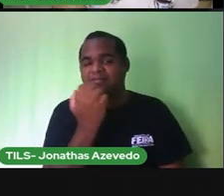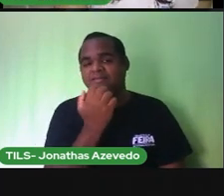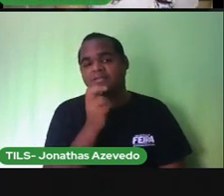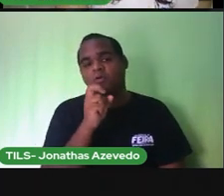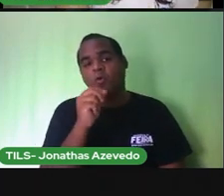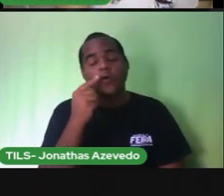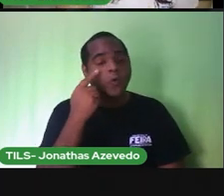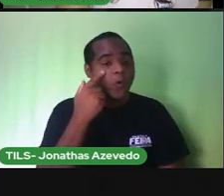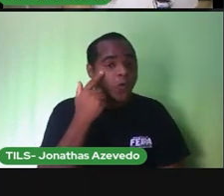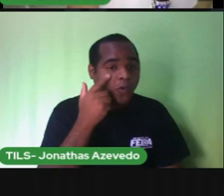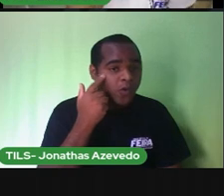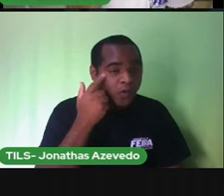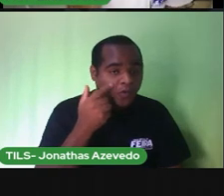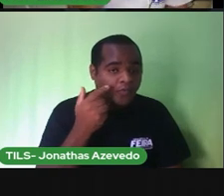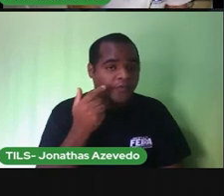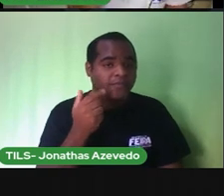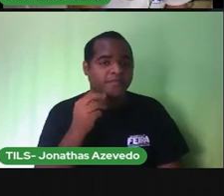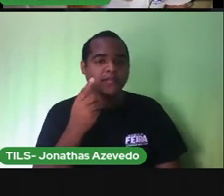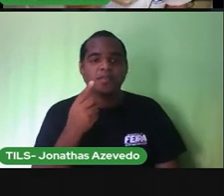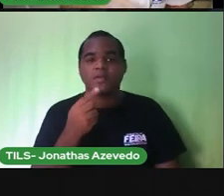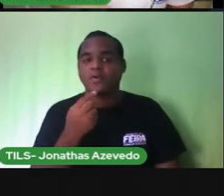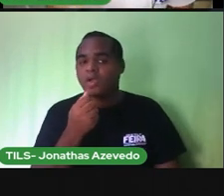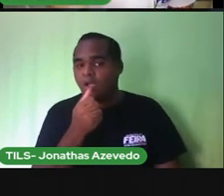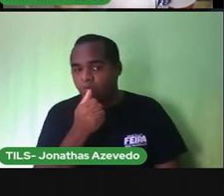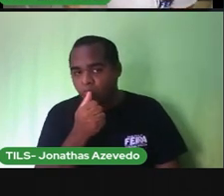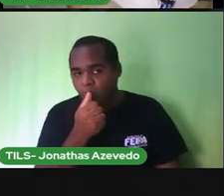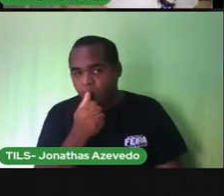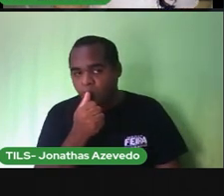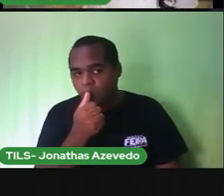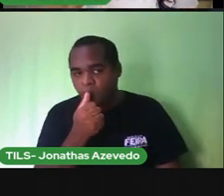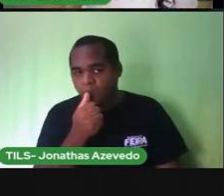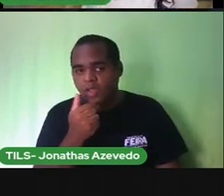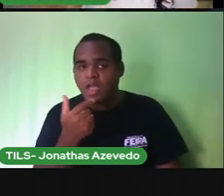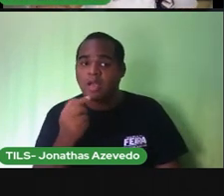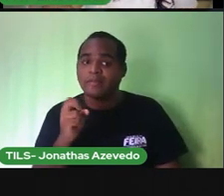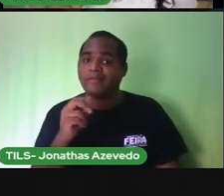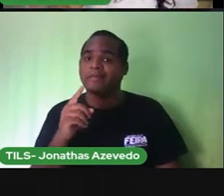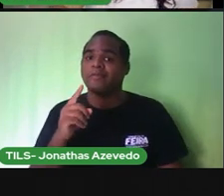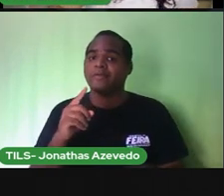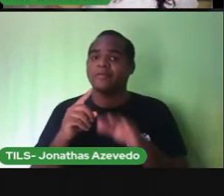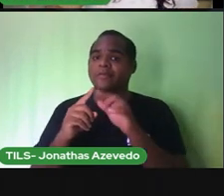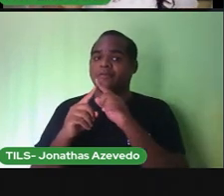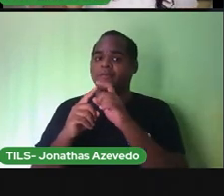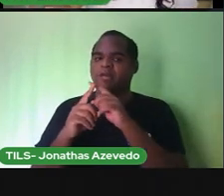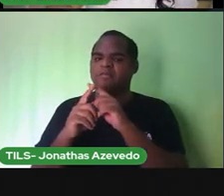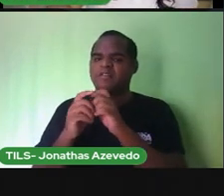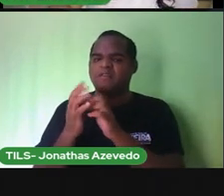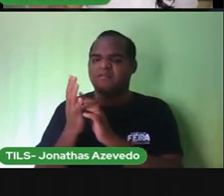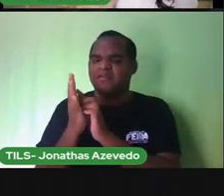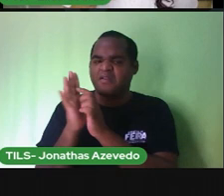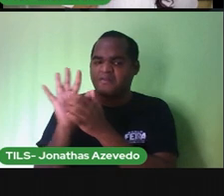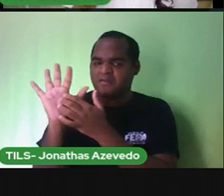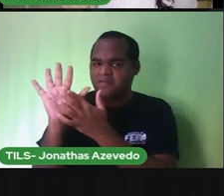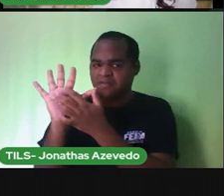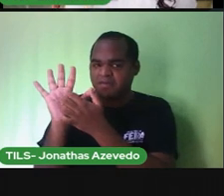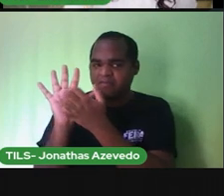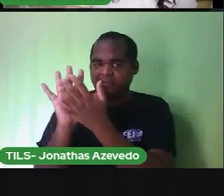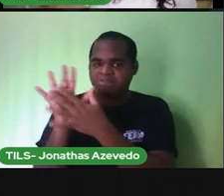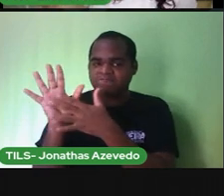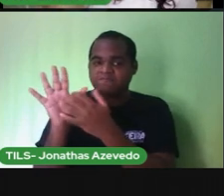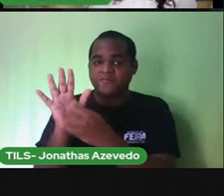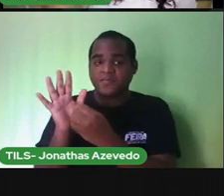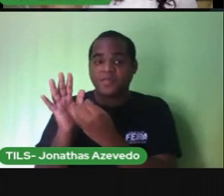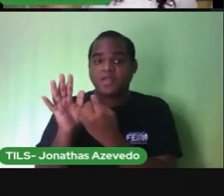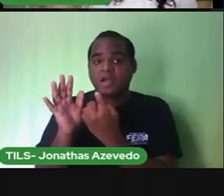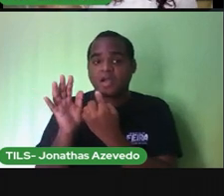ou passar o olho, ou chupar o dedo. Todos esses bichinhos que você tá vendo aí nessa mão, vão todos